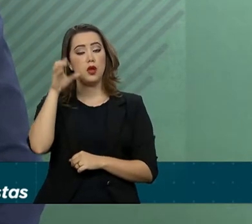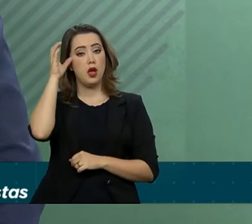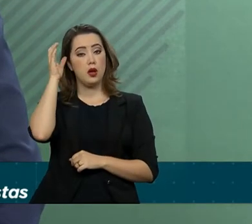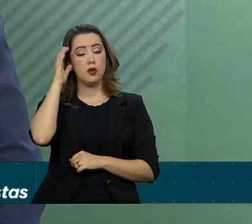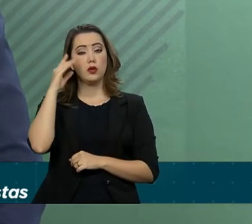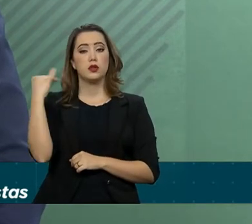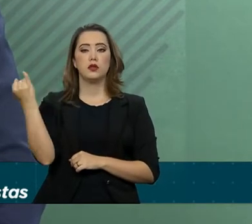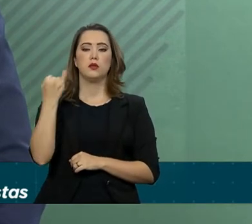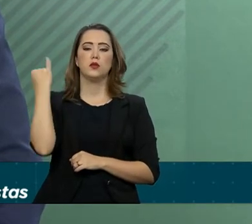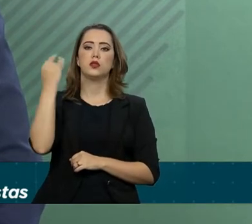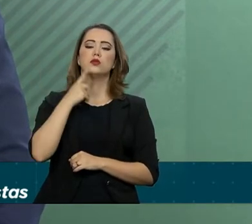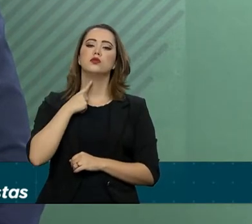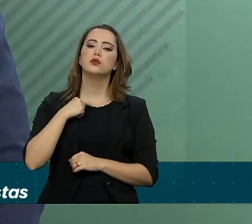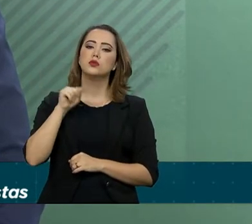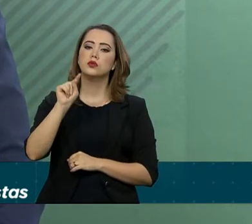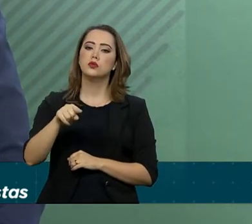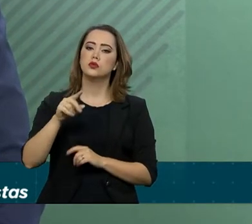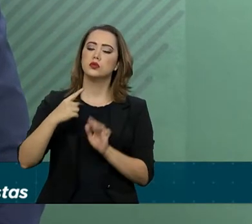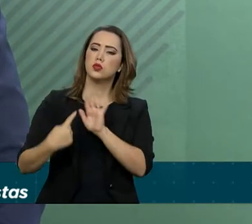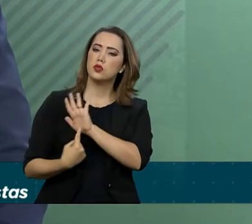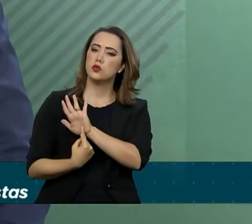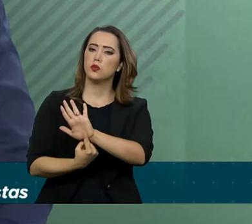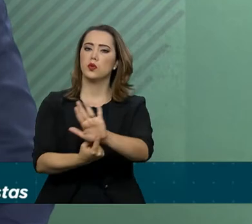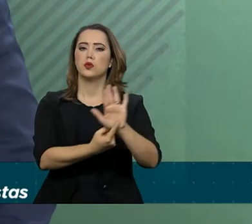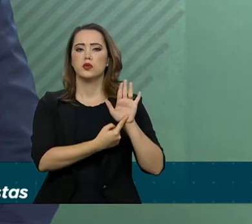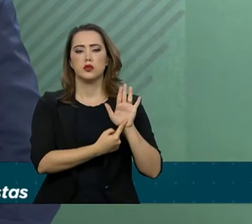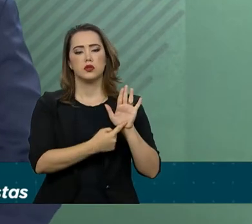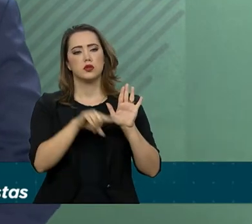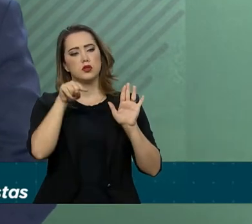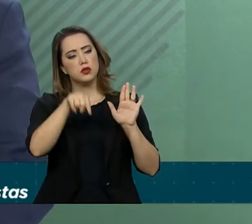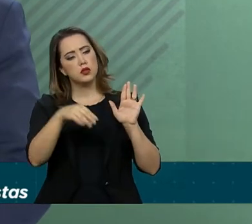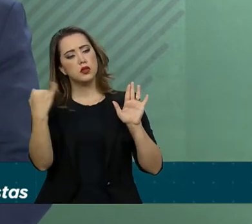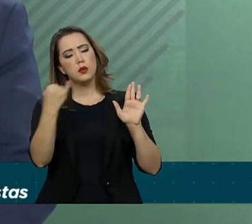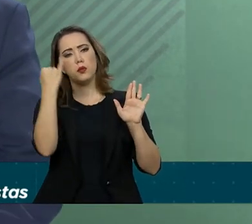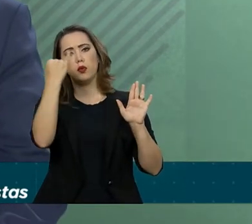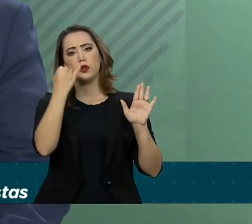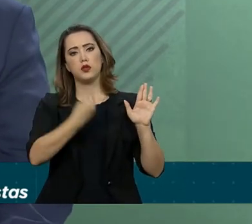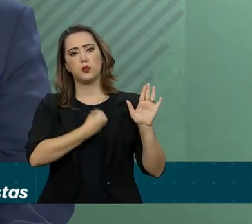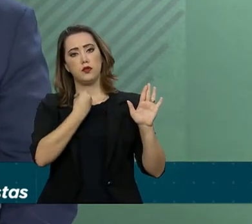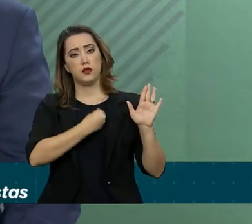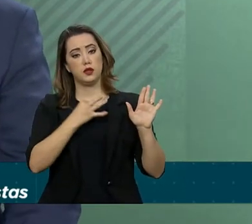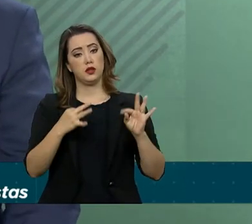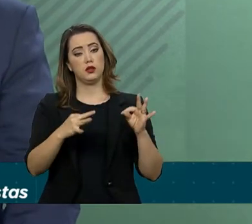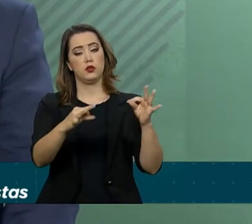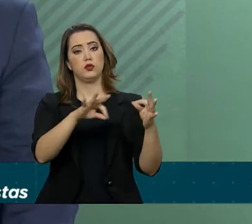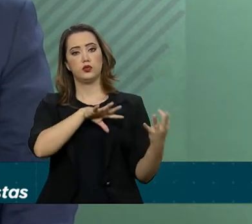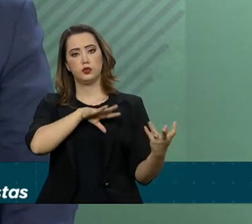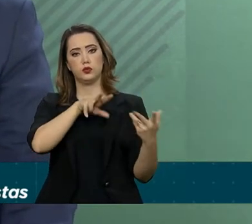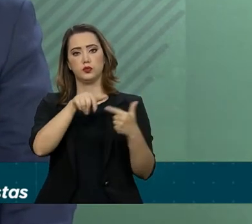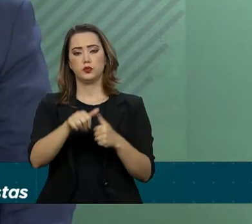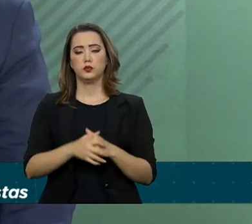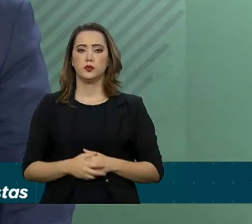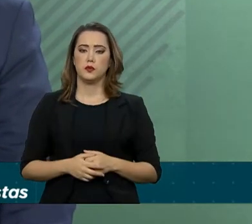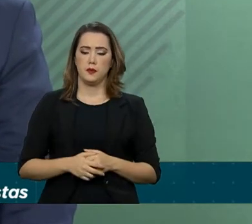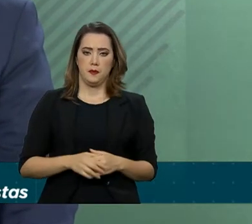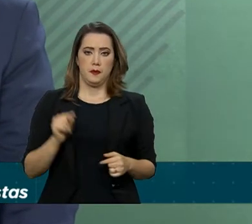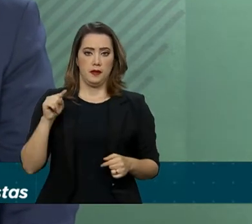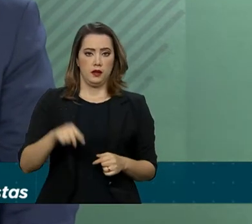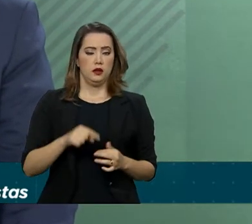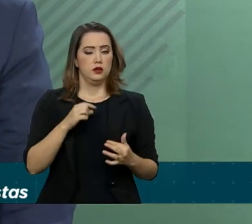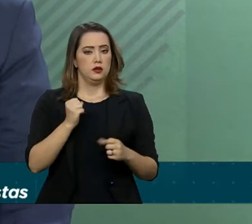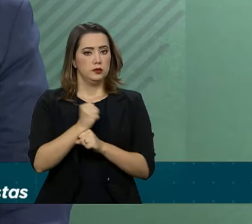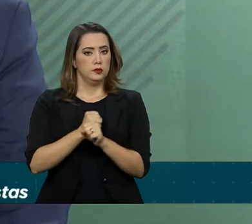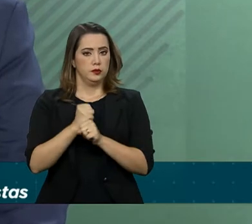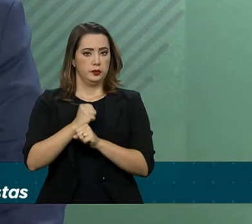a ambição de ser modelo de estilo de vida digital. Neste ano,